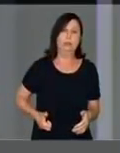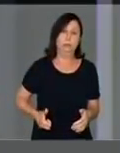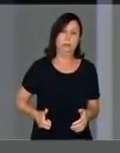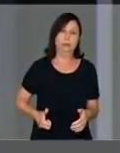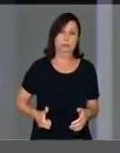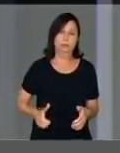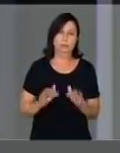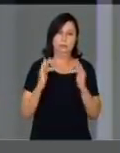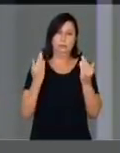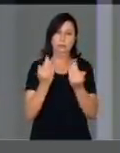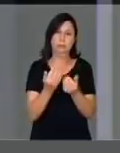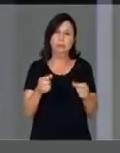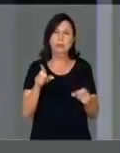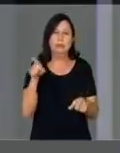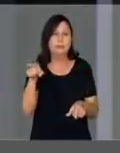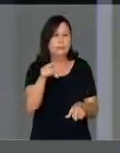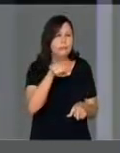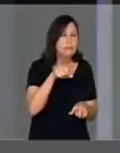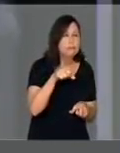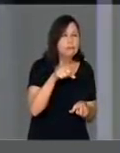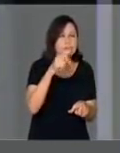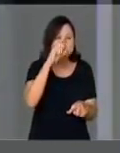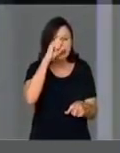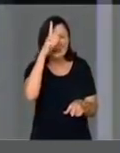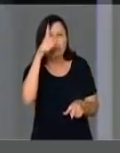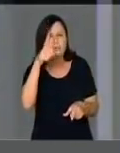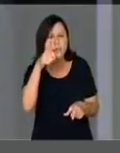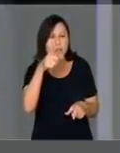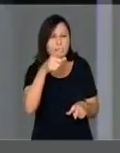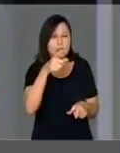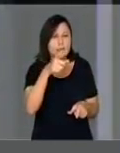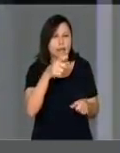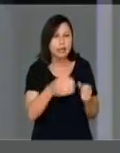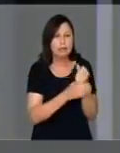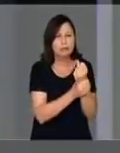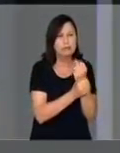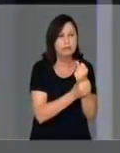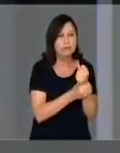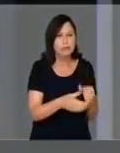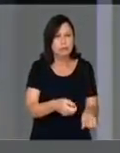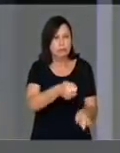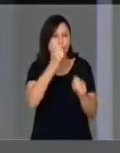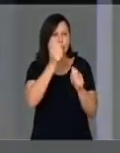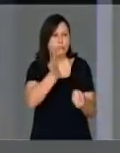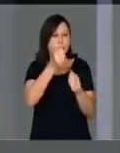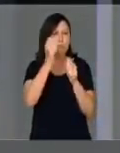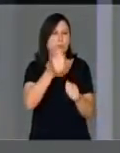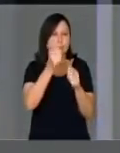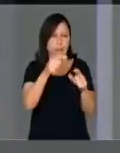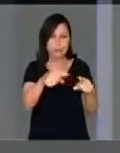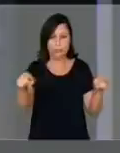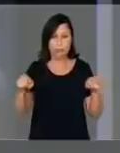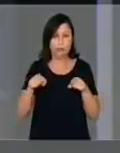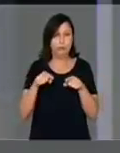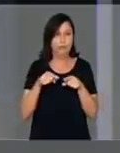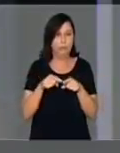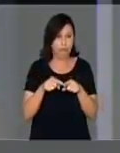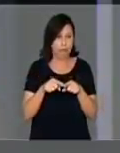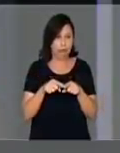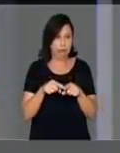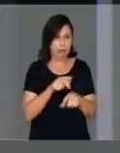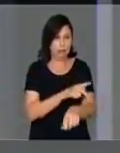inventaram um seguro-defeso no lago Paranoá, que não tem nada de peixe. Não dá uma piaba.